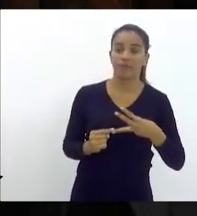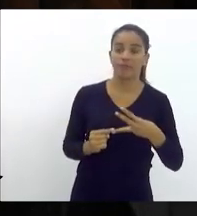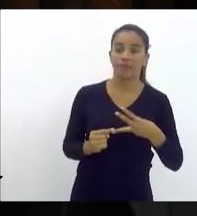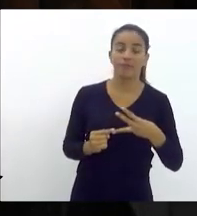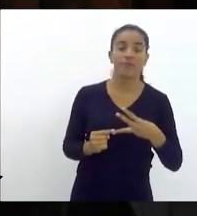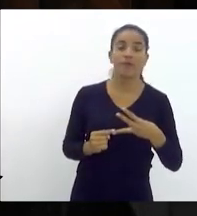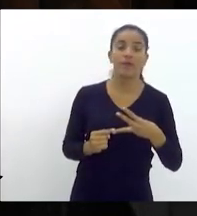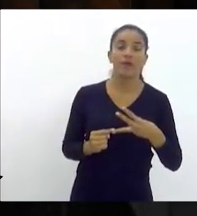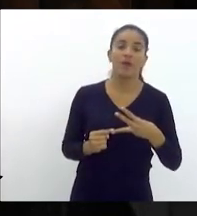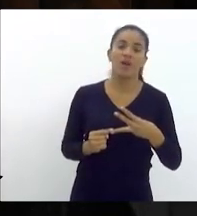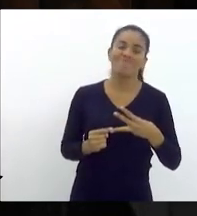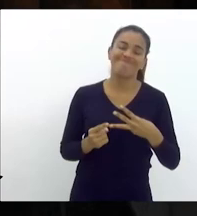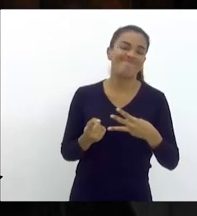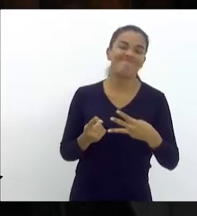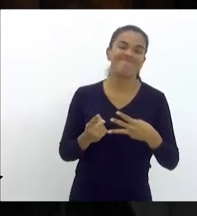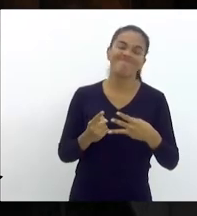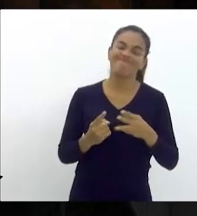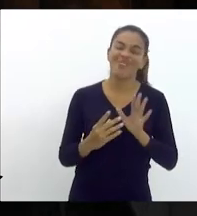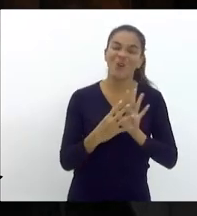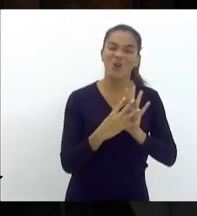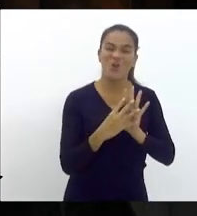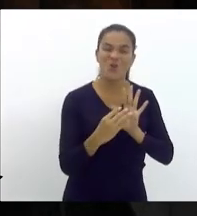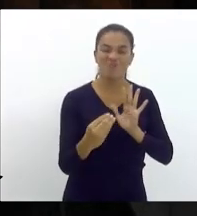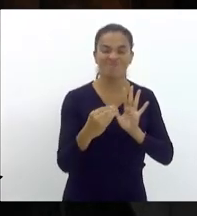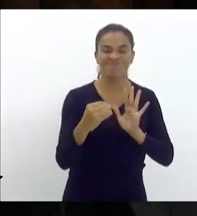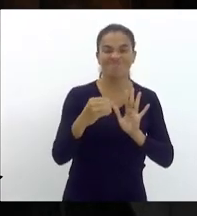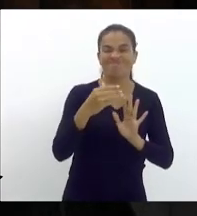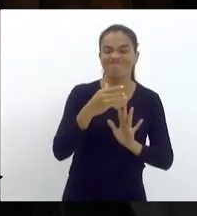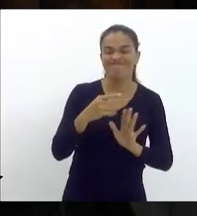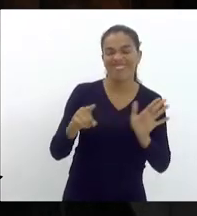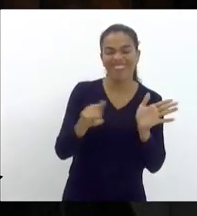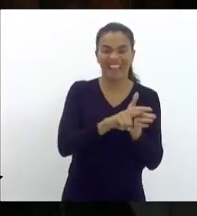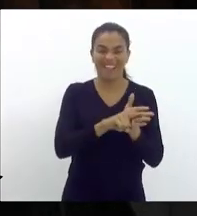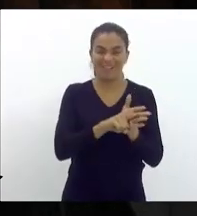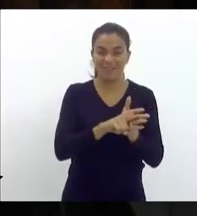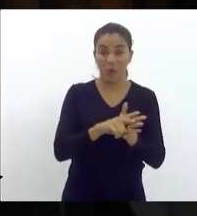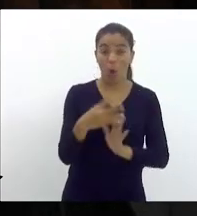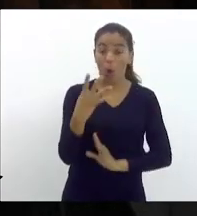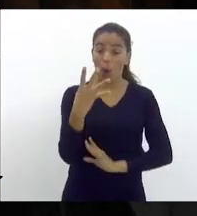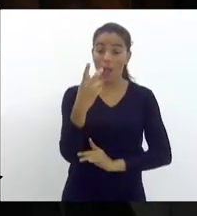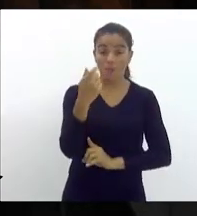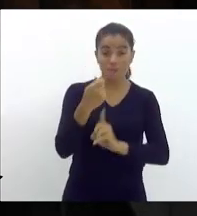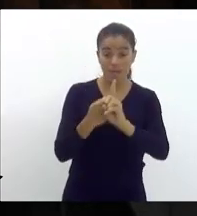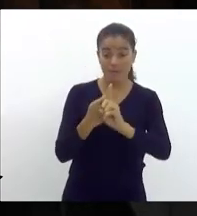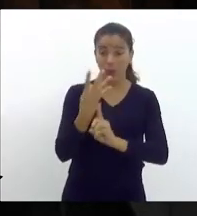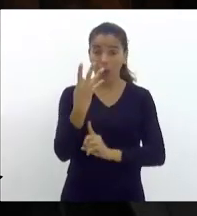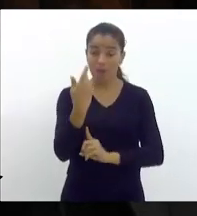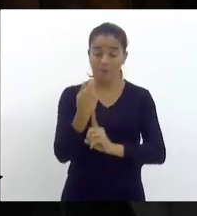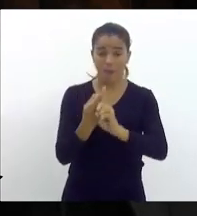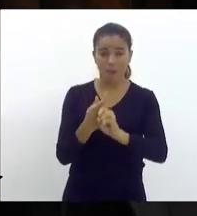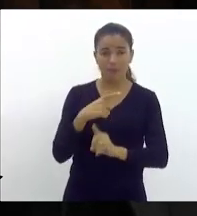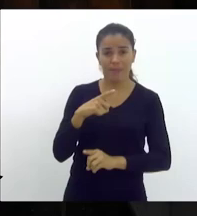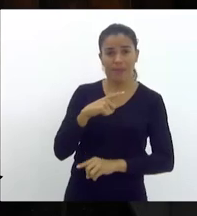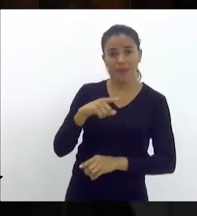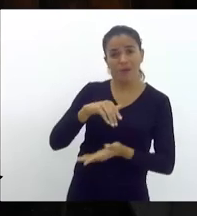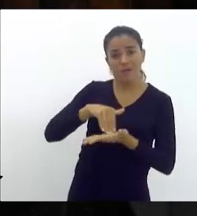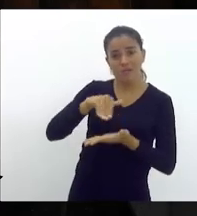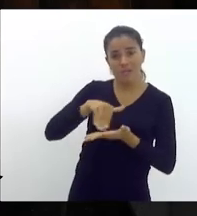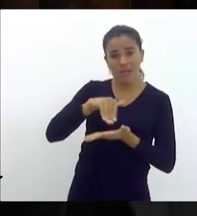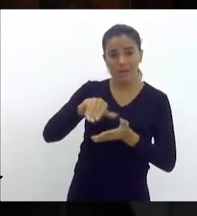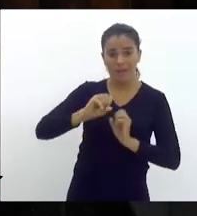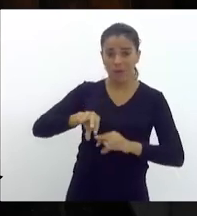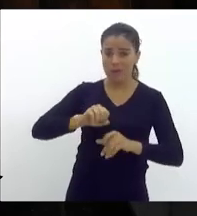o mau exemplo dado na educação, onde, a cada quatro meses, tem um secretário de educação